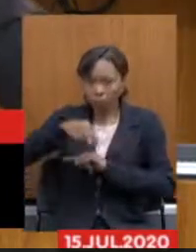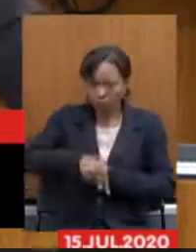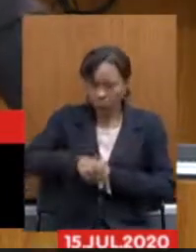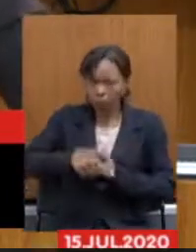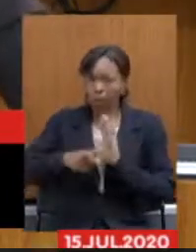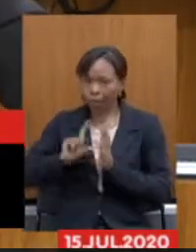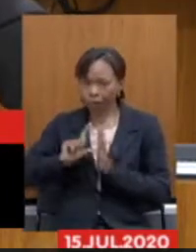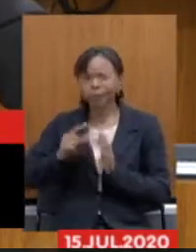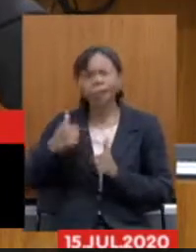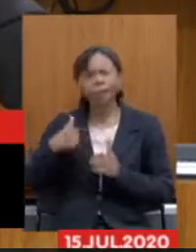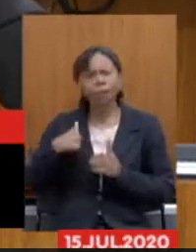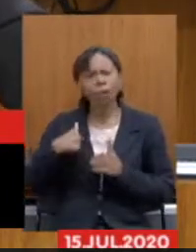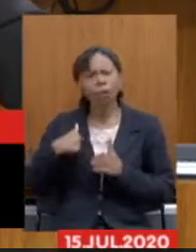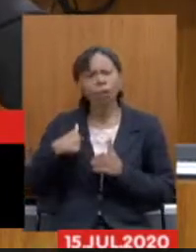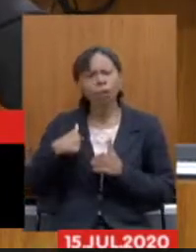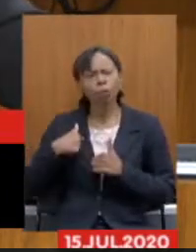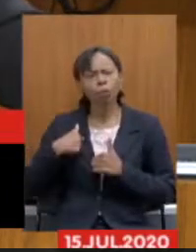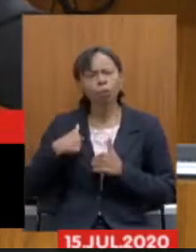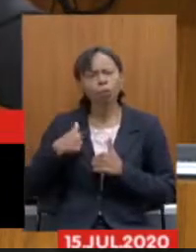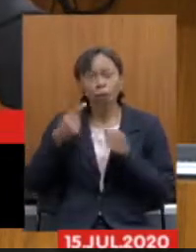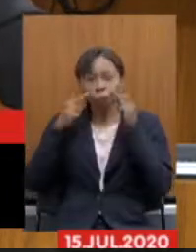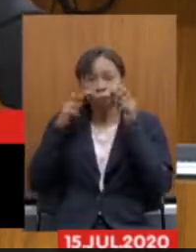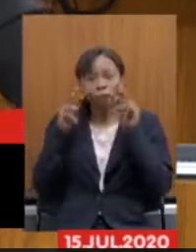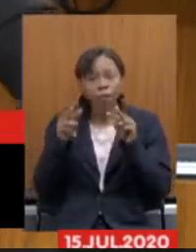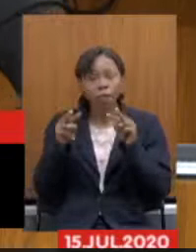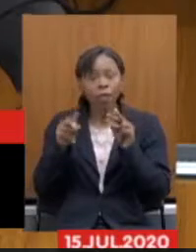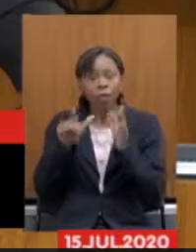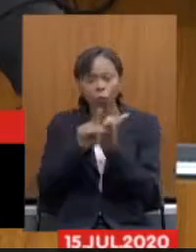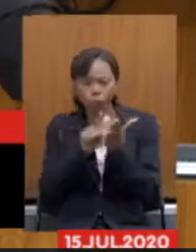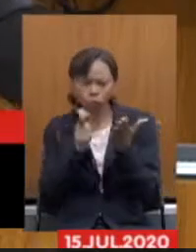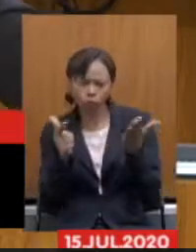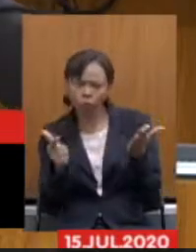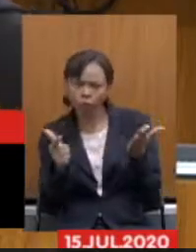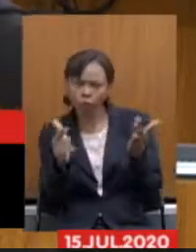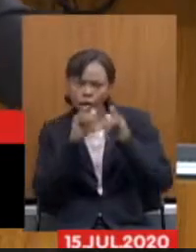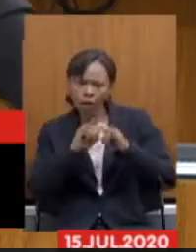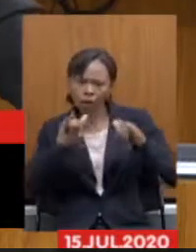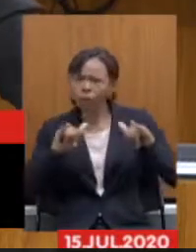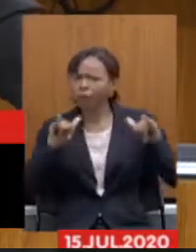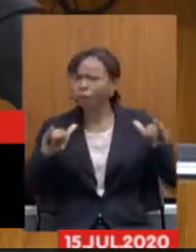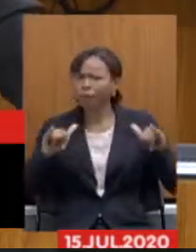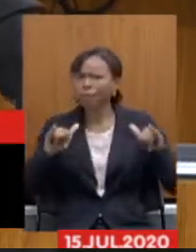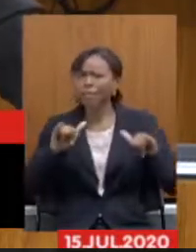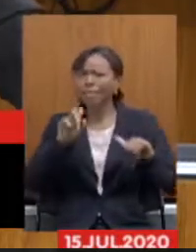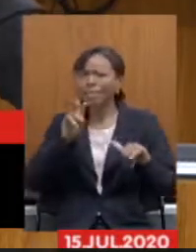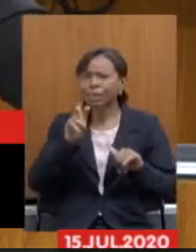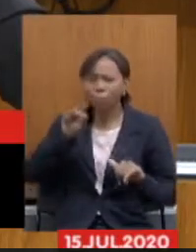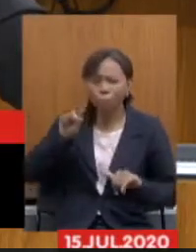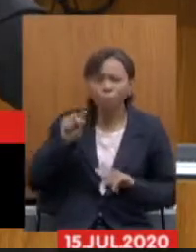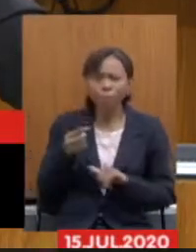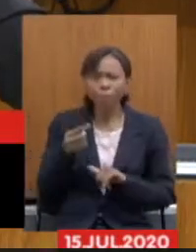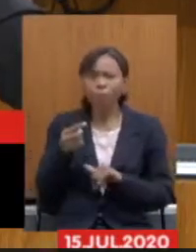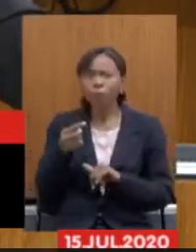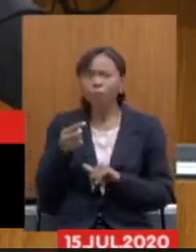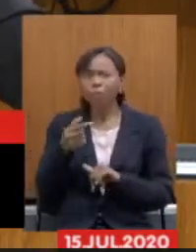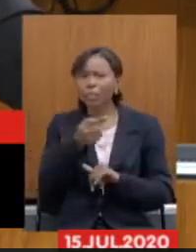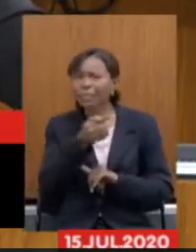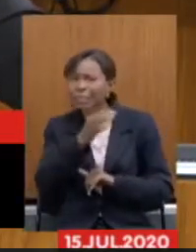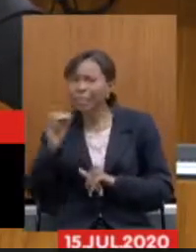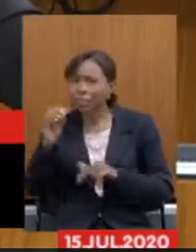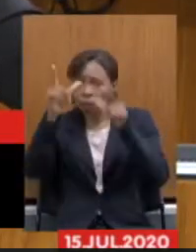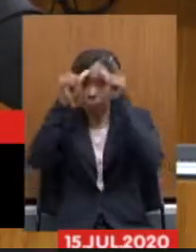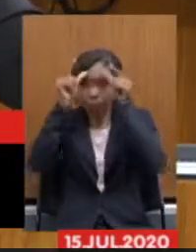eu me deparei com uma manchete do tempo onde dizia que 5.700 enfermeiros,